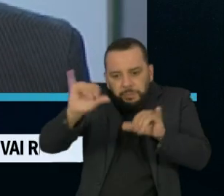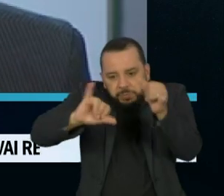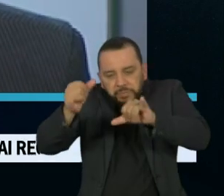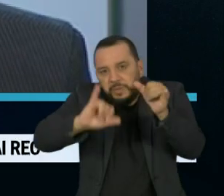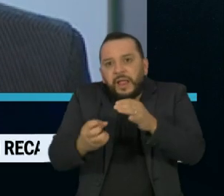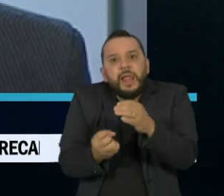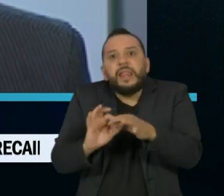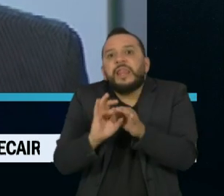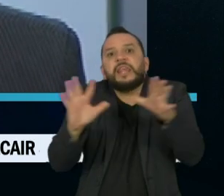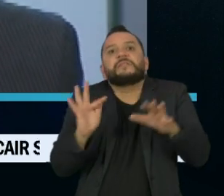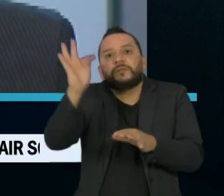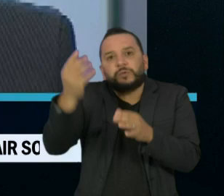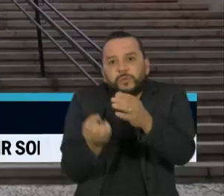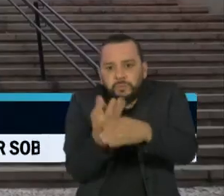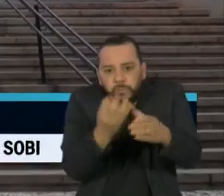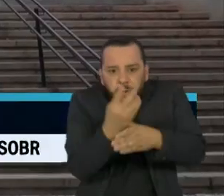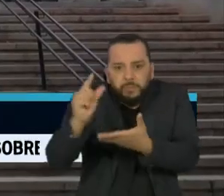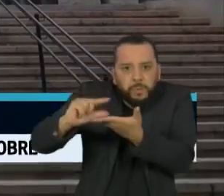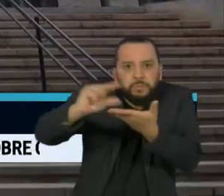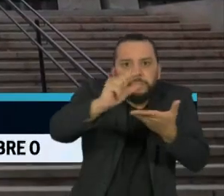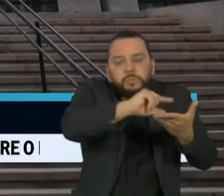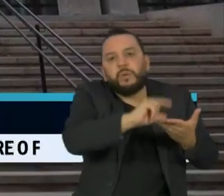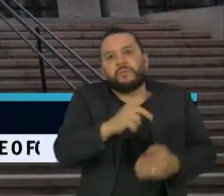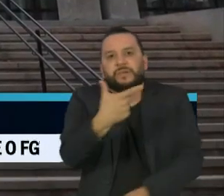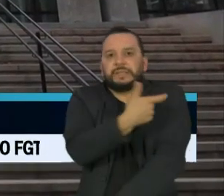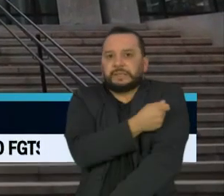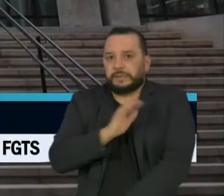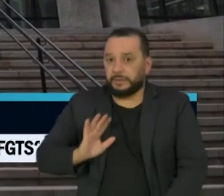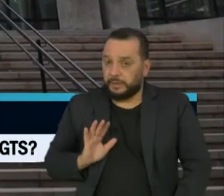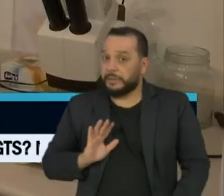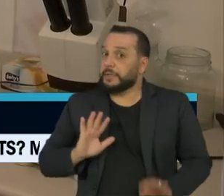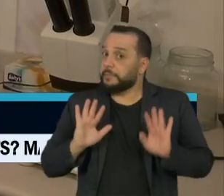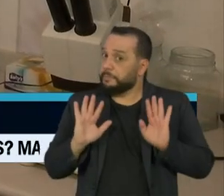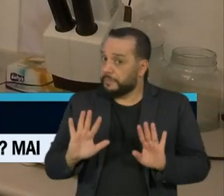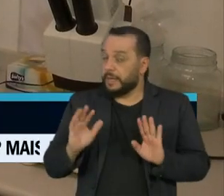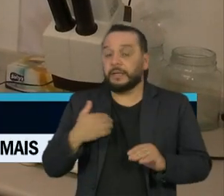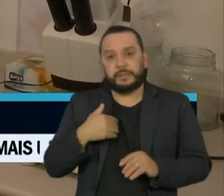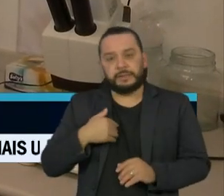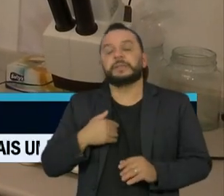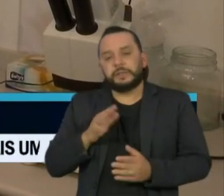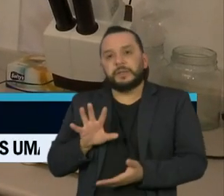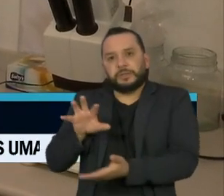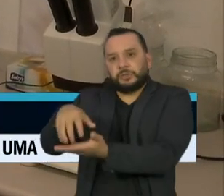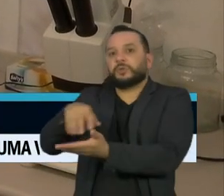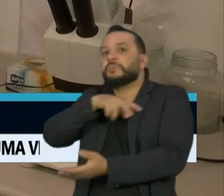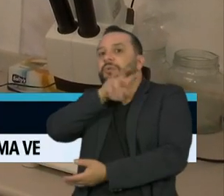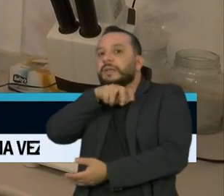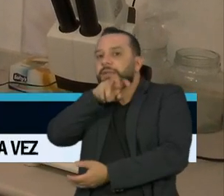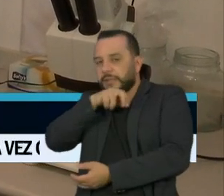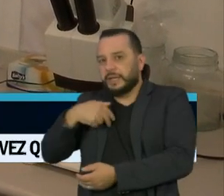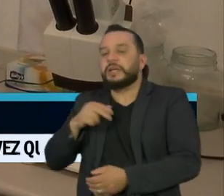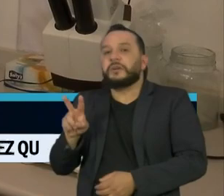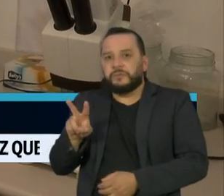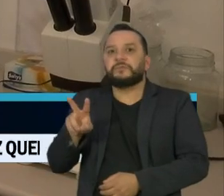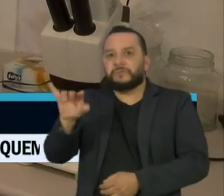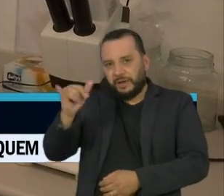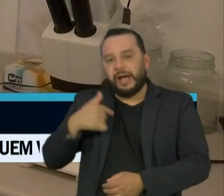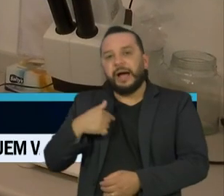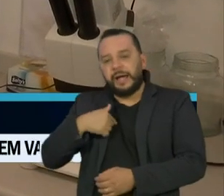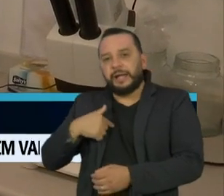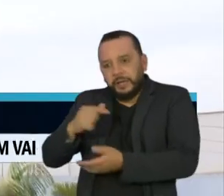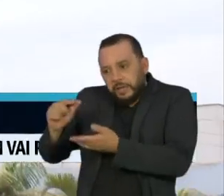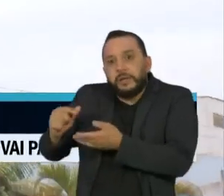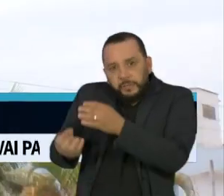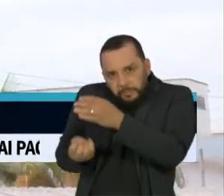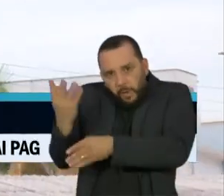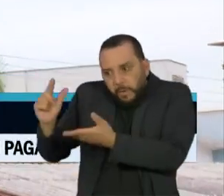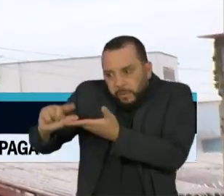na produção futura dessa vacina Ao contrário do que diz o ministério, o Butantan garante que terá acesso à tecnologia para fazer a vacina